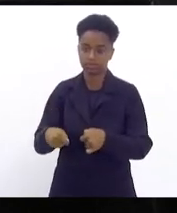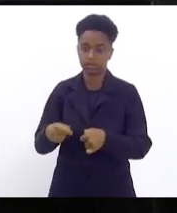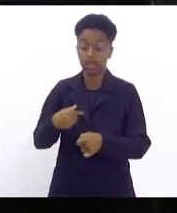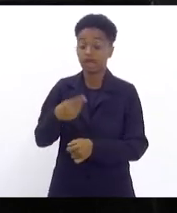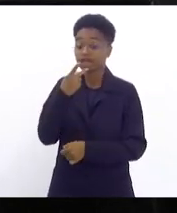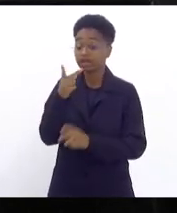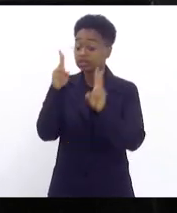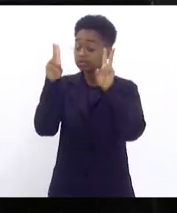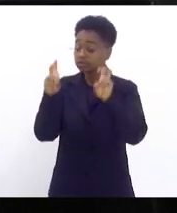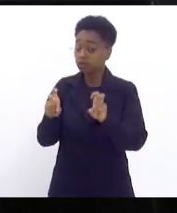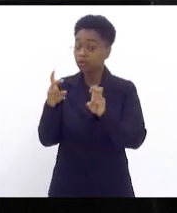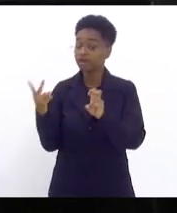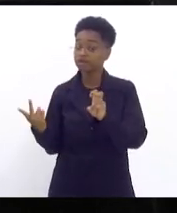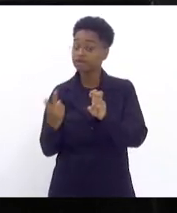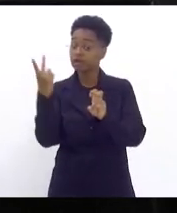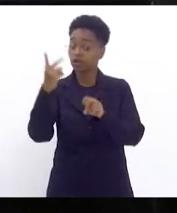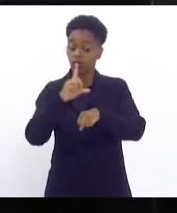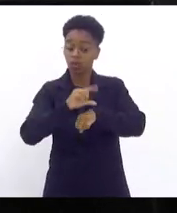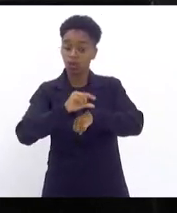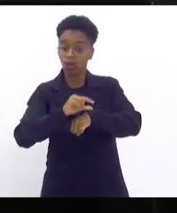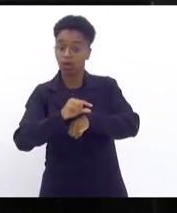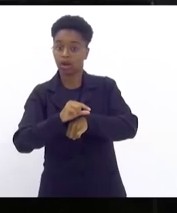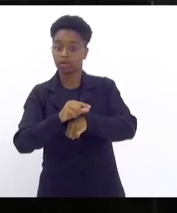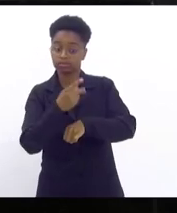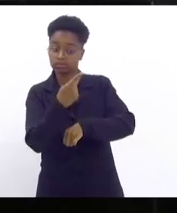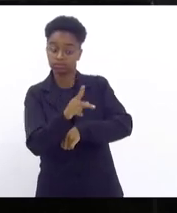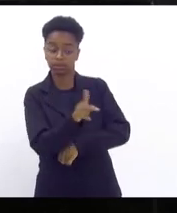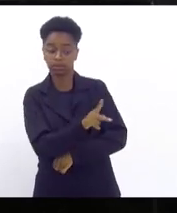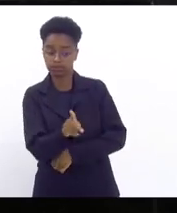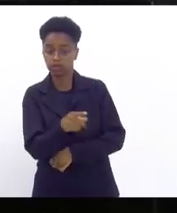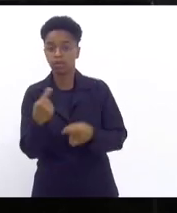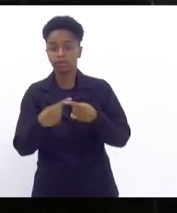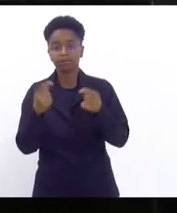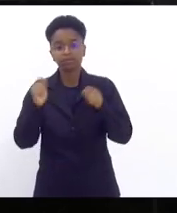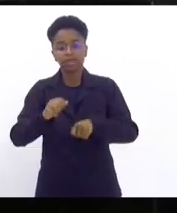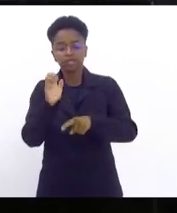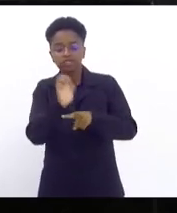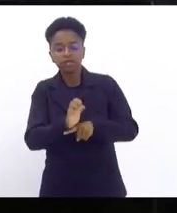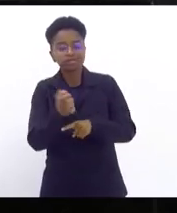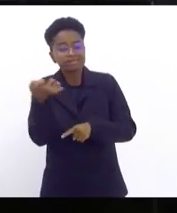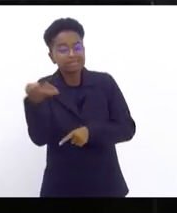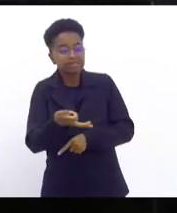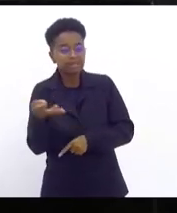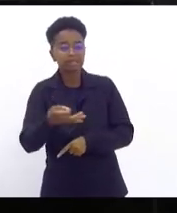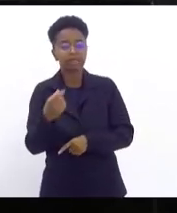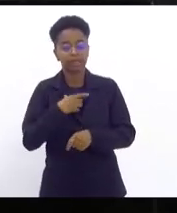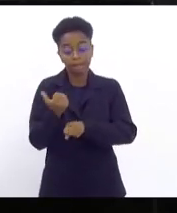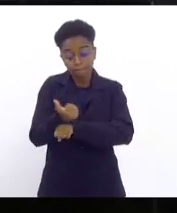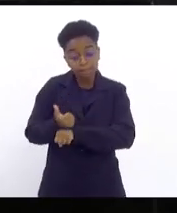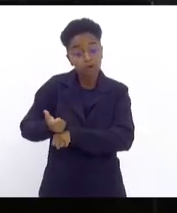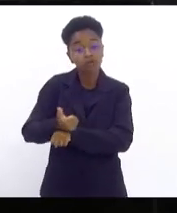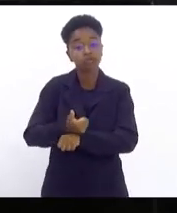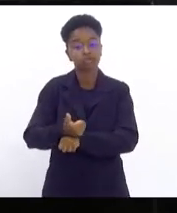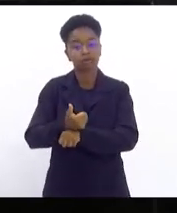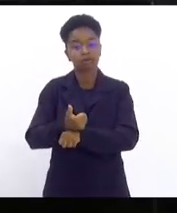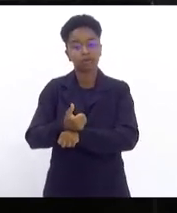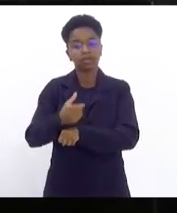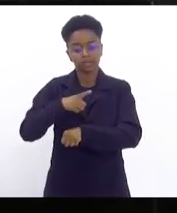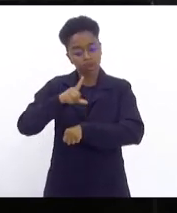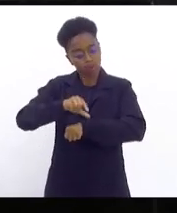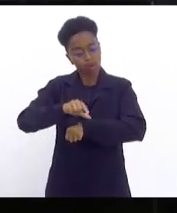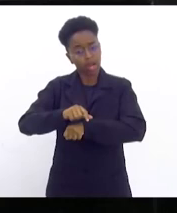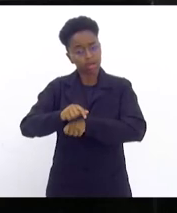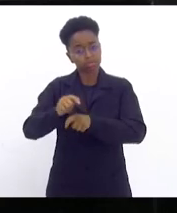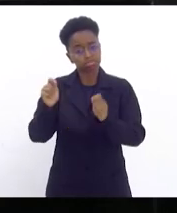valorização da cargo horário para que o Estado tenha a certeza de que ele tem nos nossos profissionais cargo horário suficiente